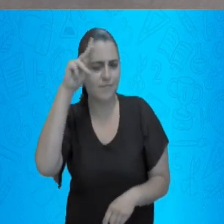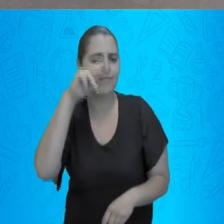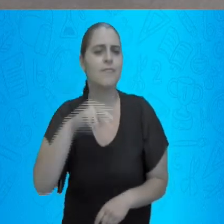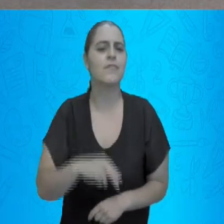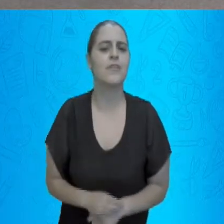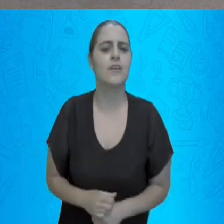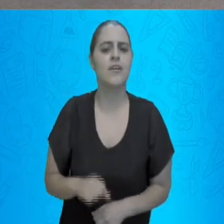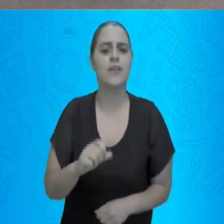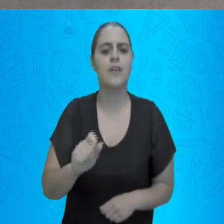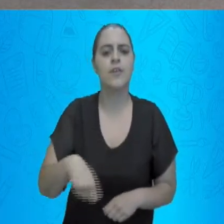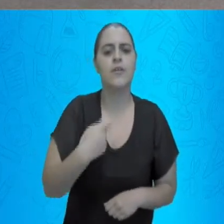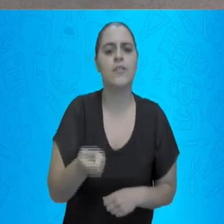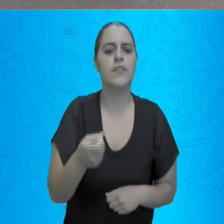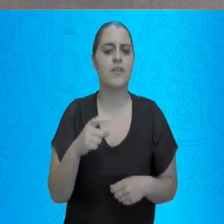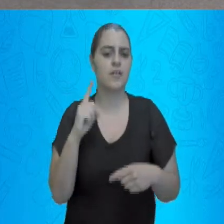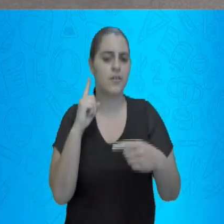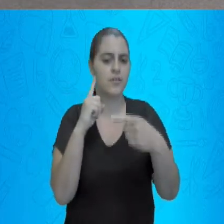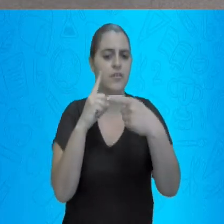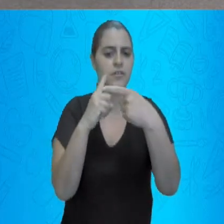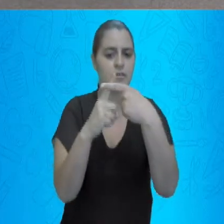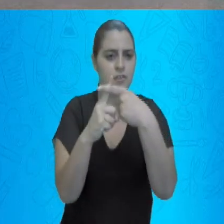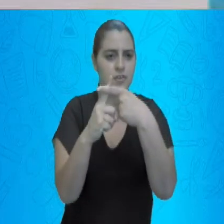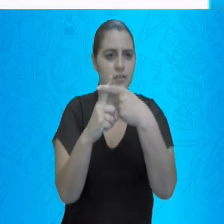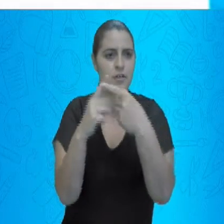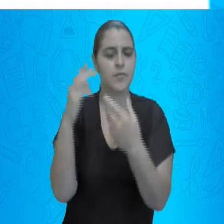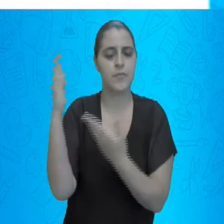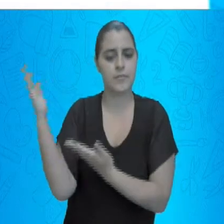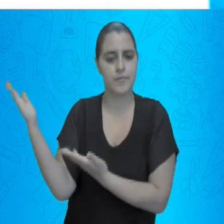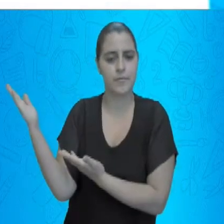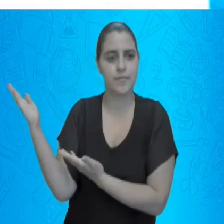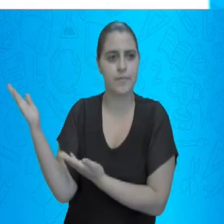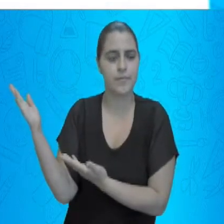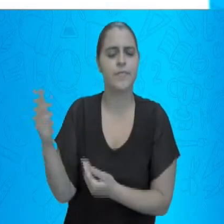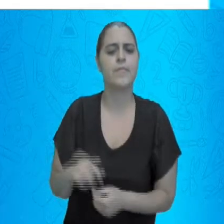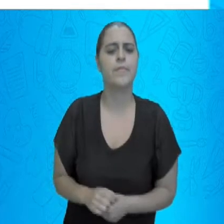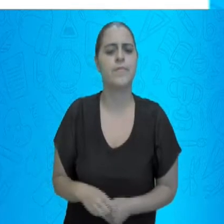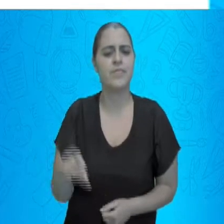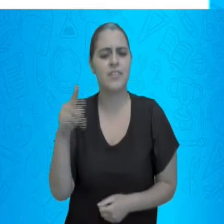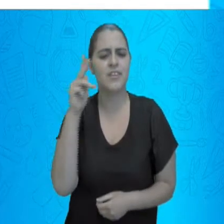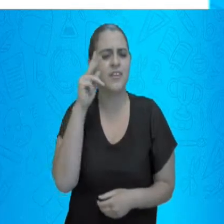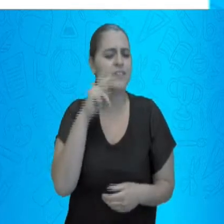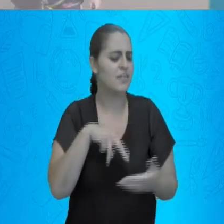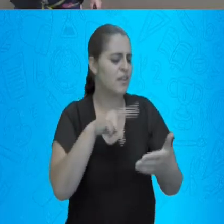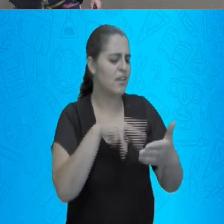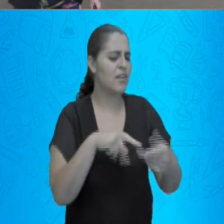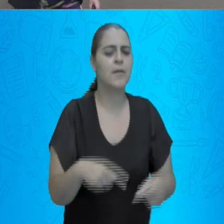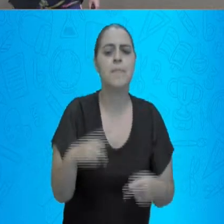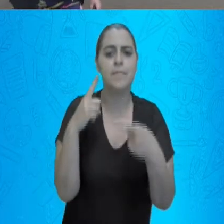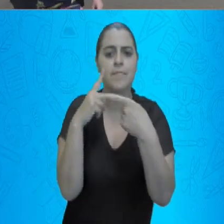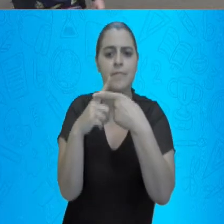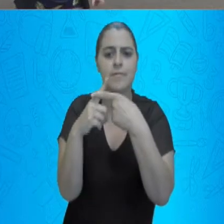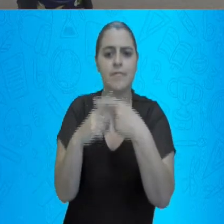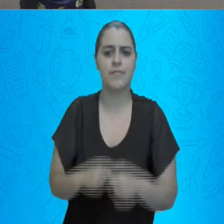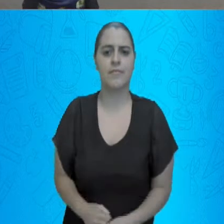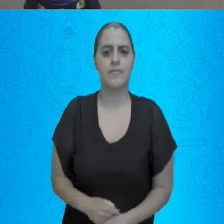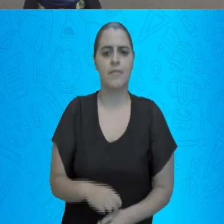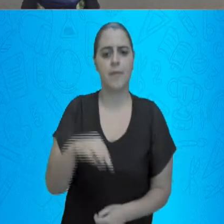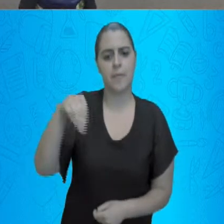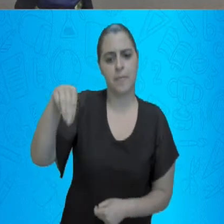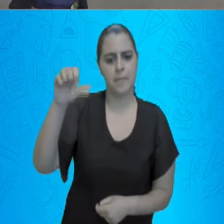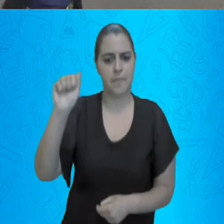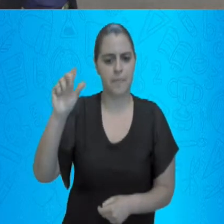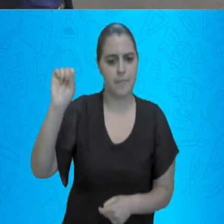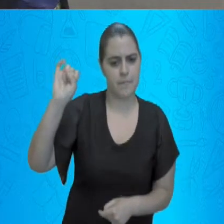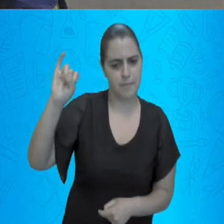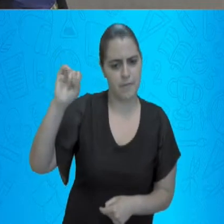que o sinal da adição é esse aqui. Que se lê, mais. Então, quando a gente vê,